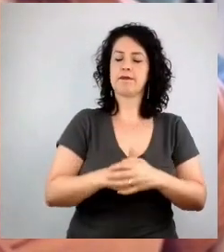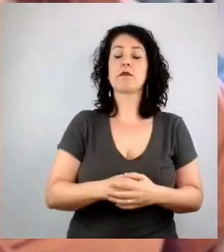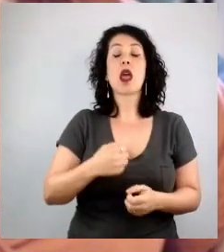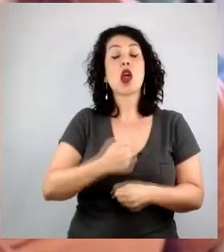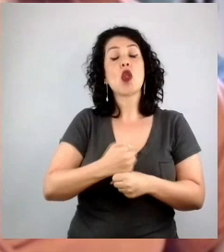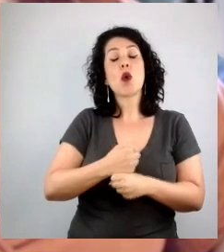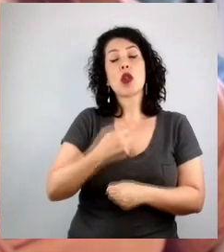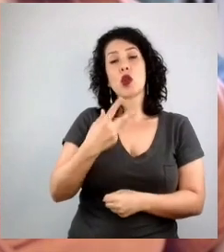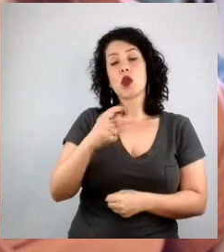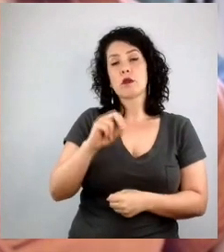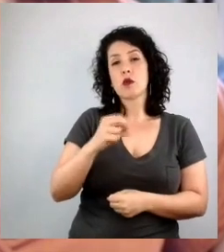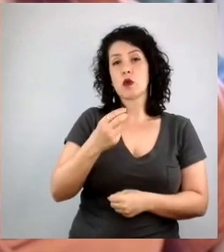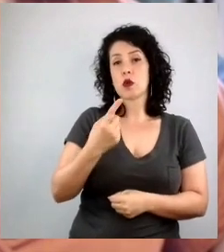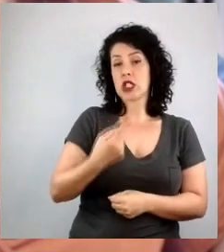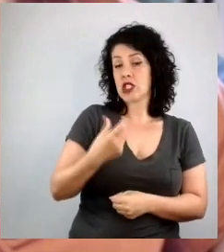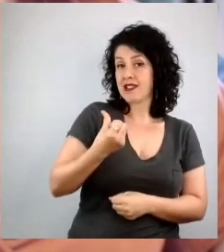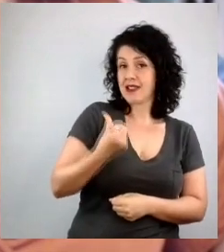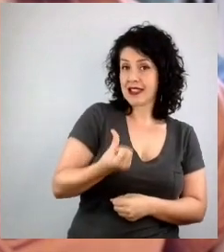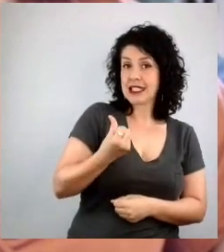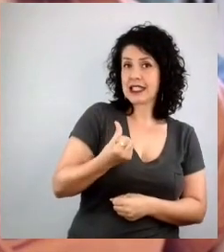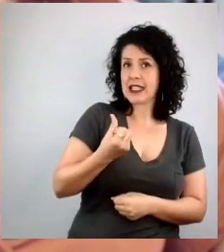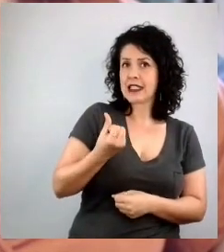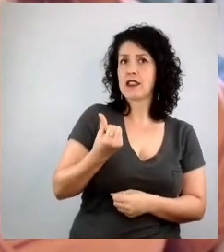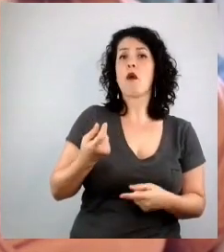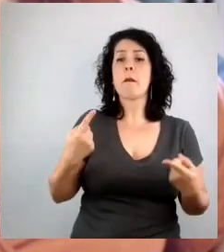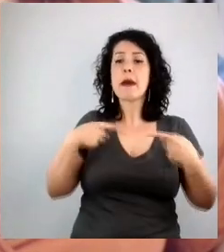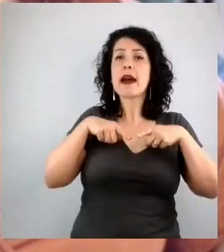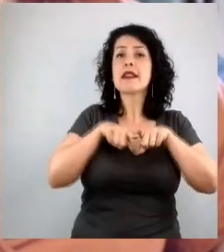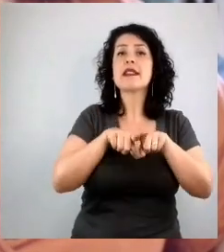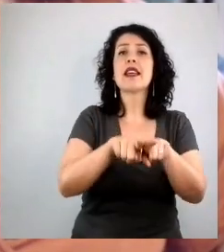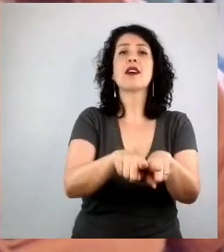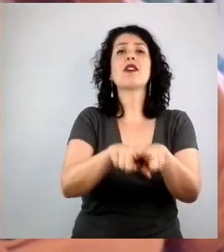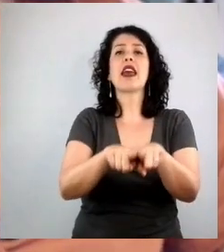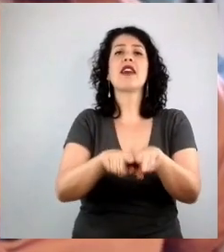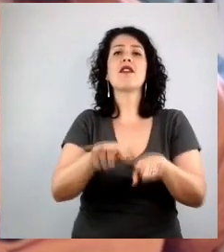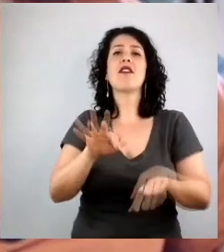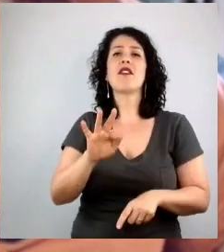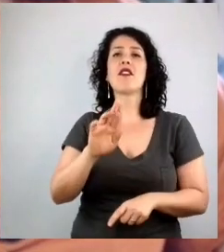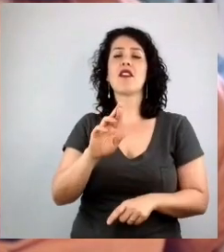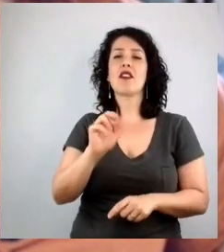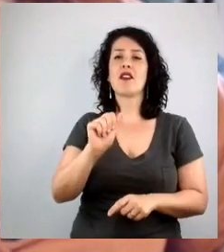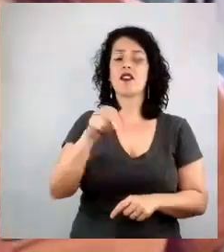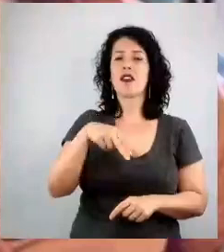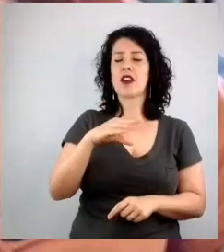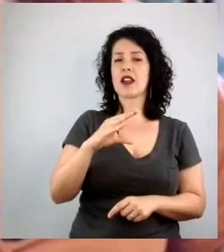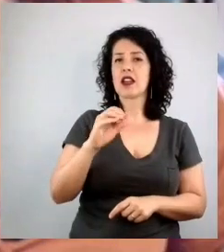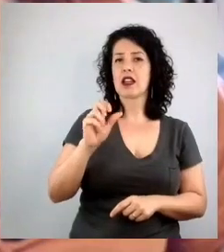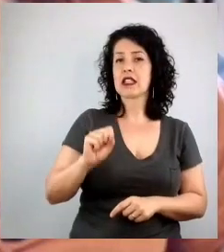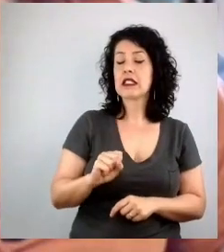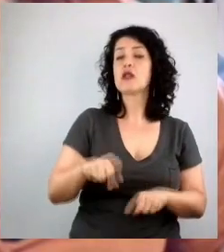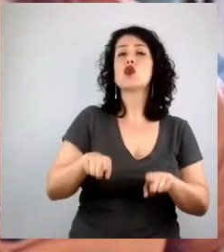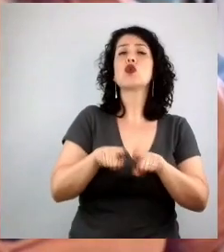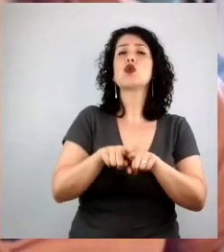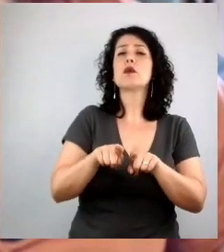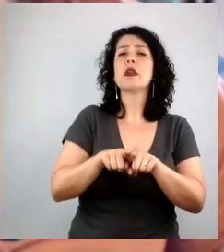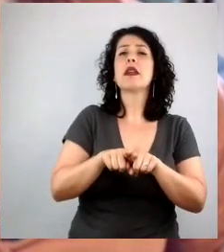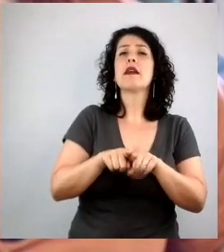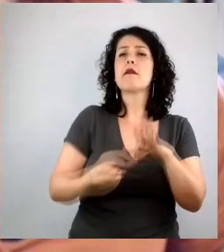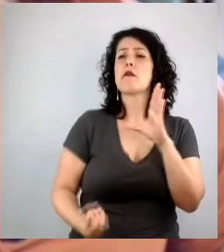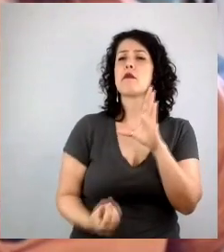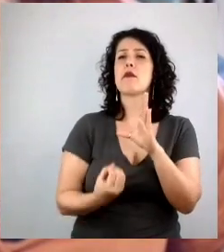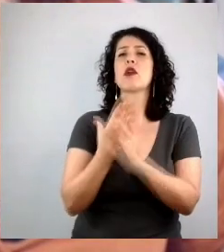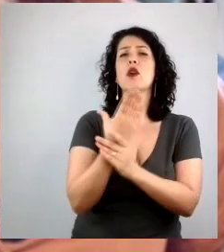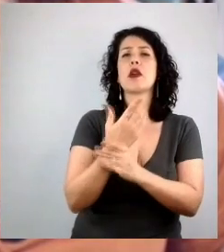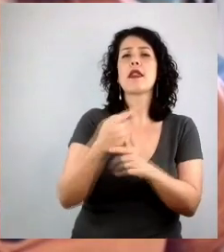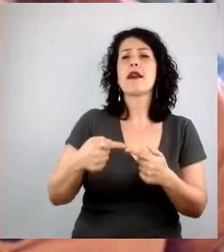Nogueira, na consultoria Relações Simplificadas. E ela também é co-idealizadora da Semana da Cultura Psi.